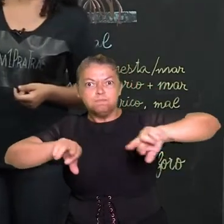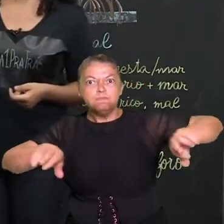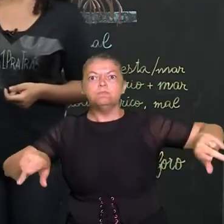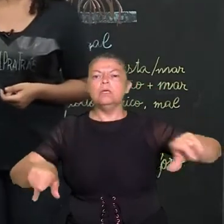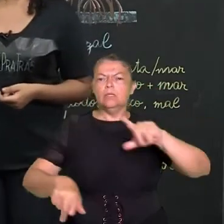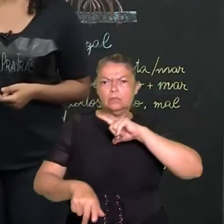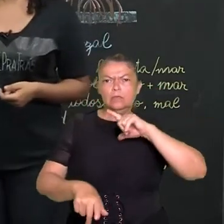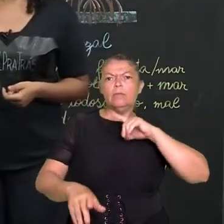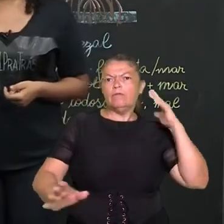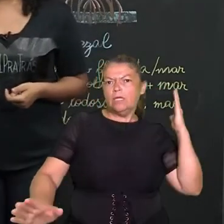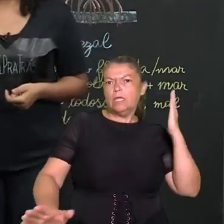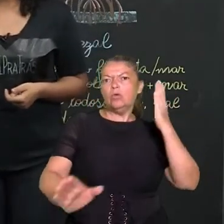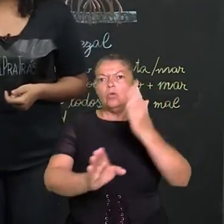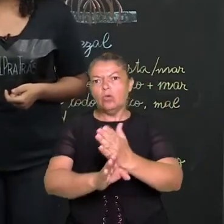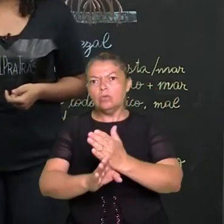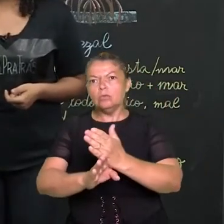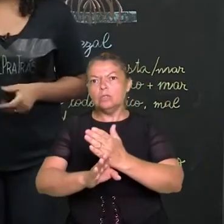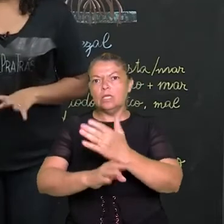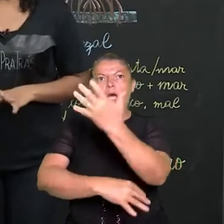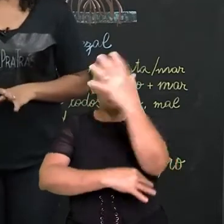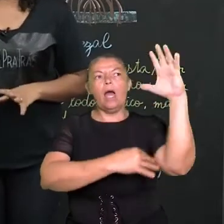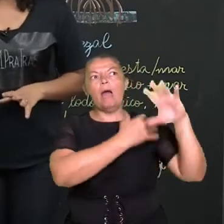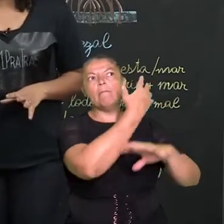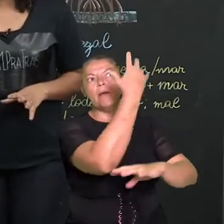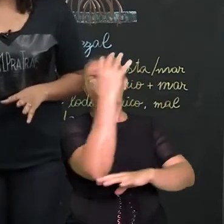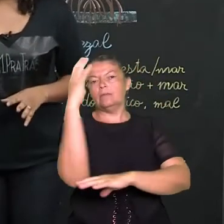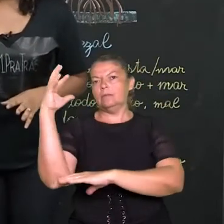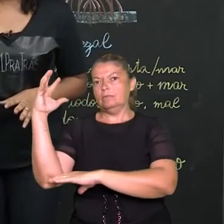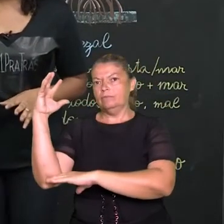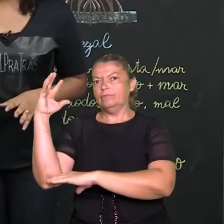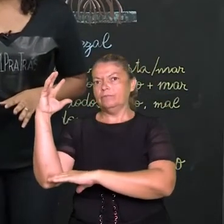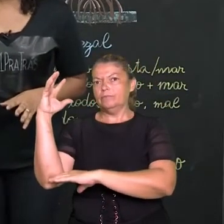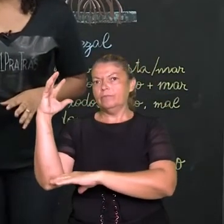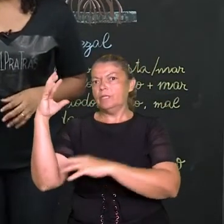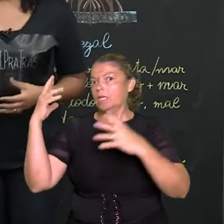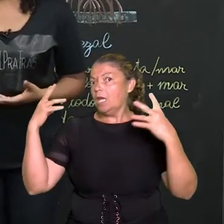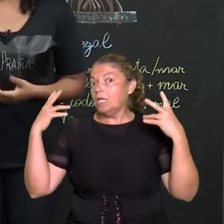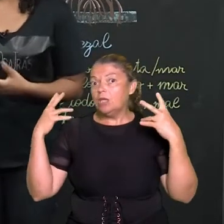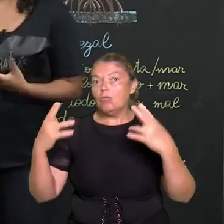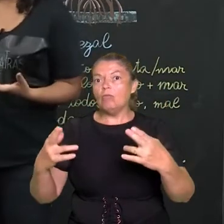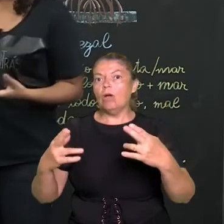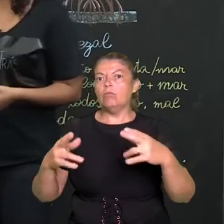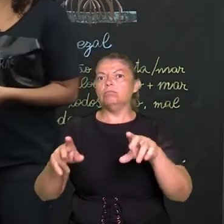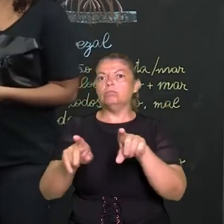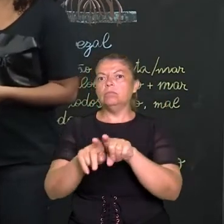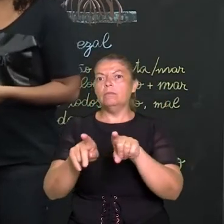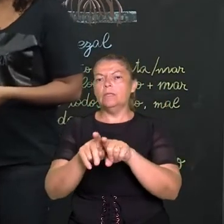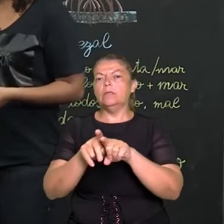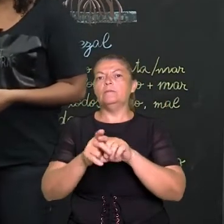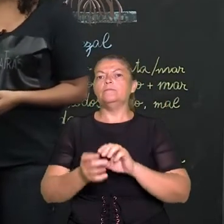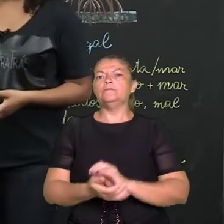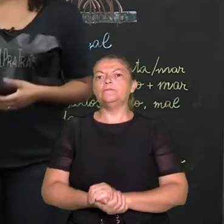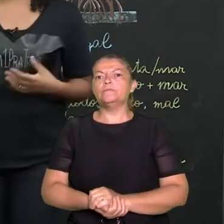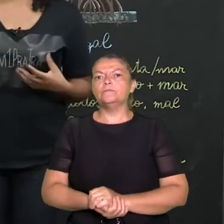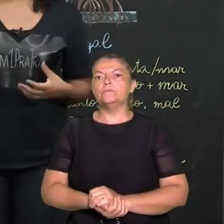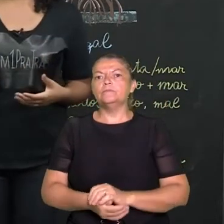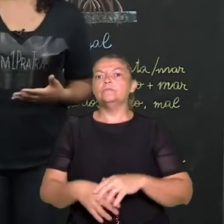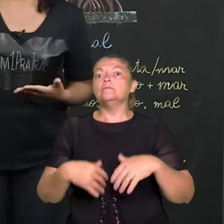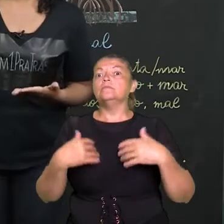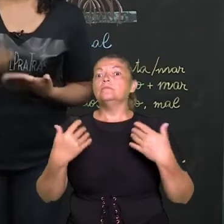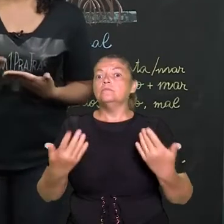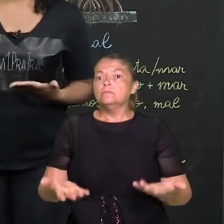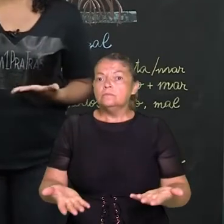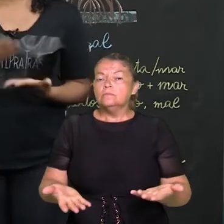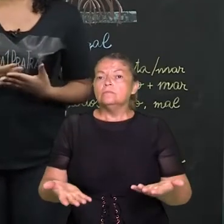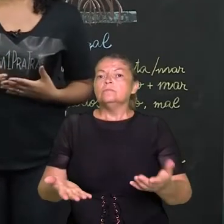vou encontrar aqui na área de mata de araucária, essa mesma característica de solo. Então, um destaque, um diferencial, é